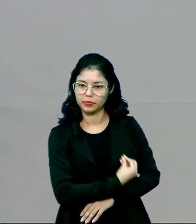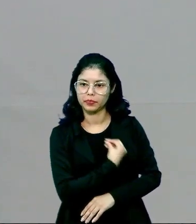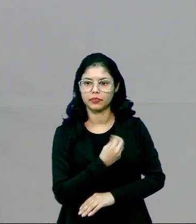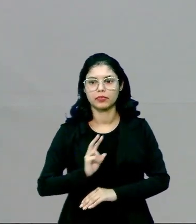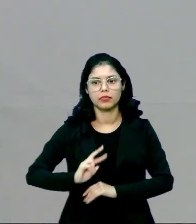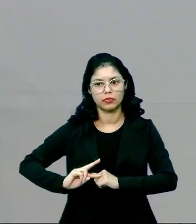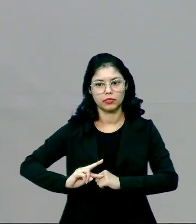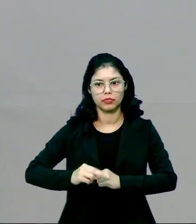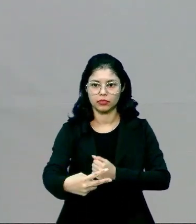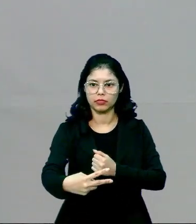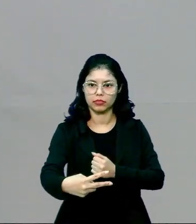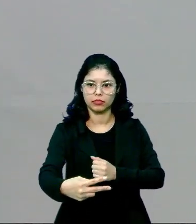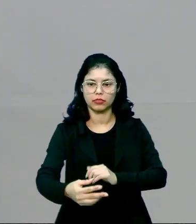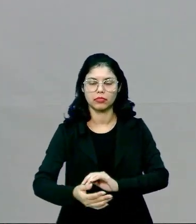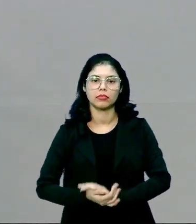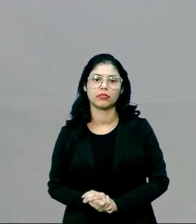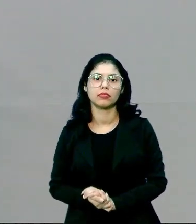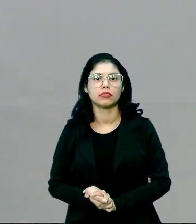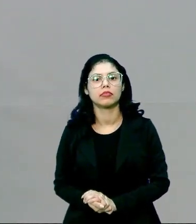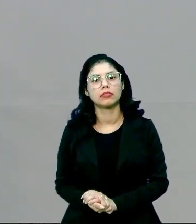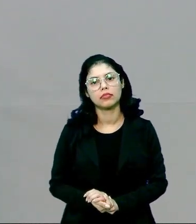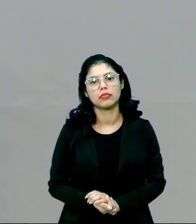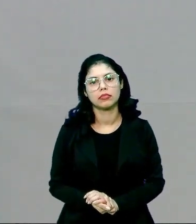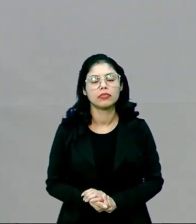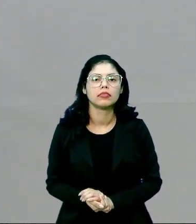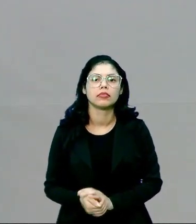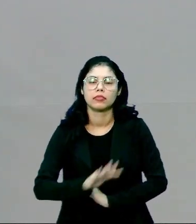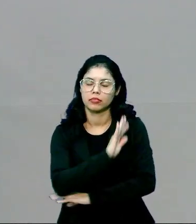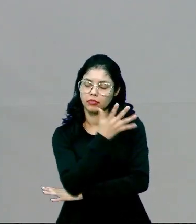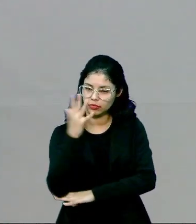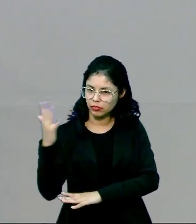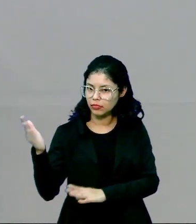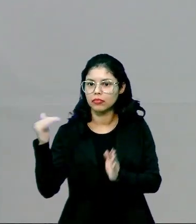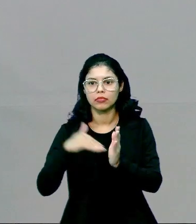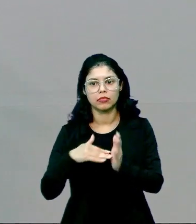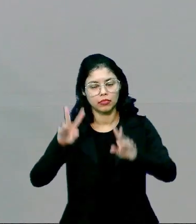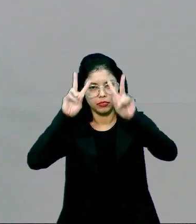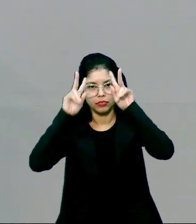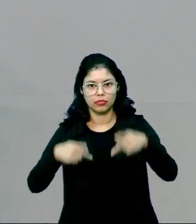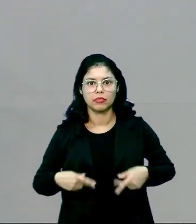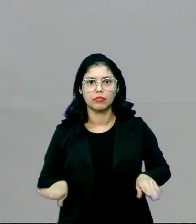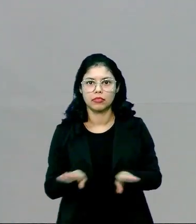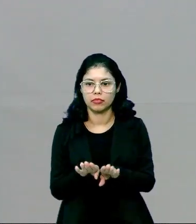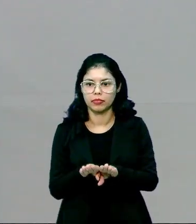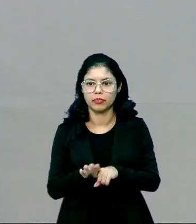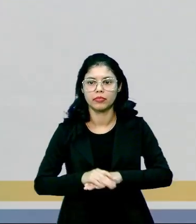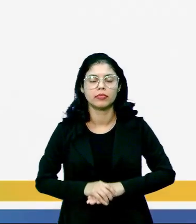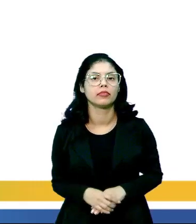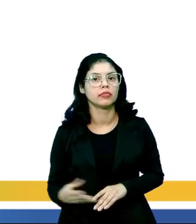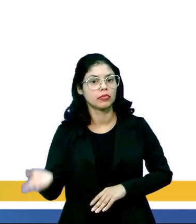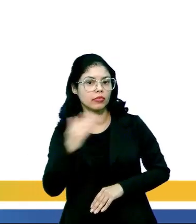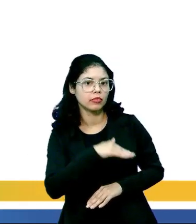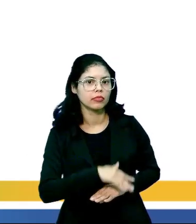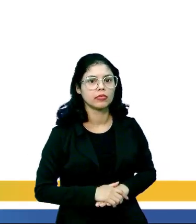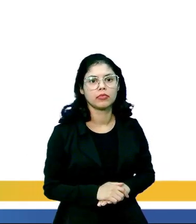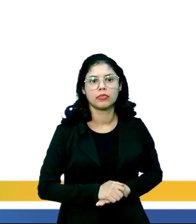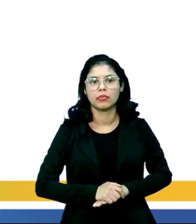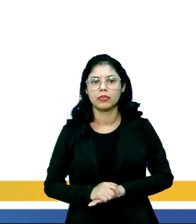consequentemente tem uma grande interferência no meio ambiente e até nos seres humanos também. Bem, então vamos lá.